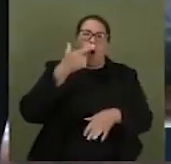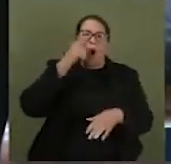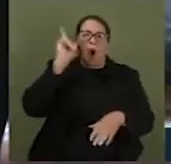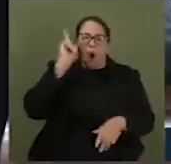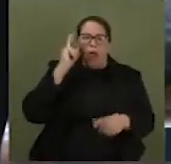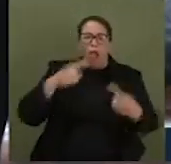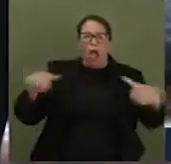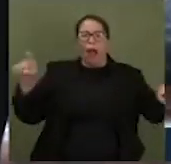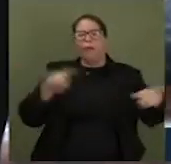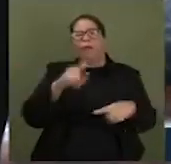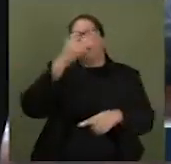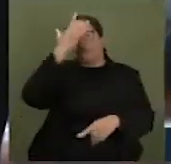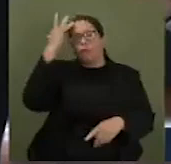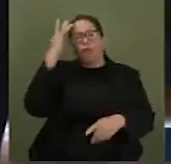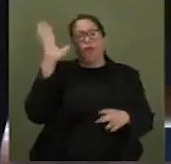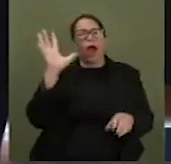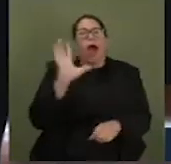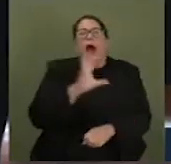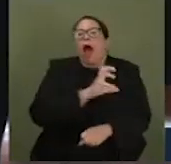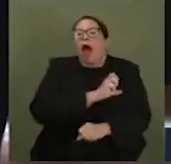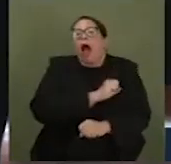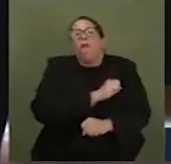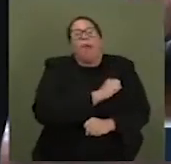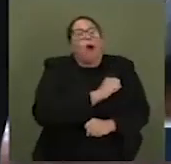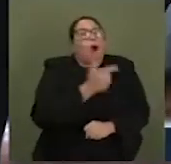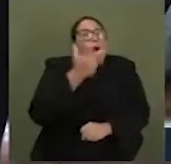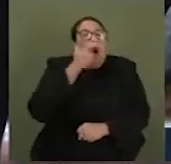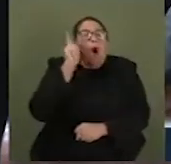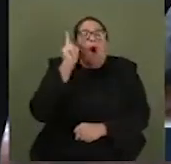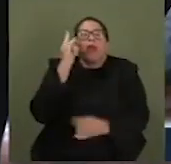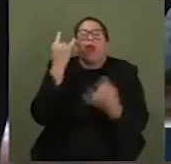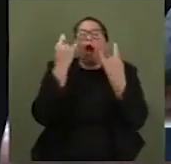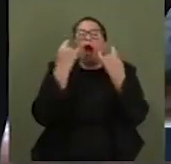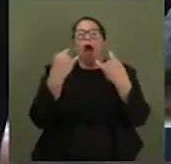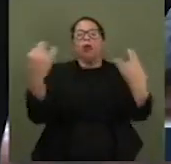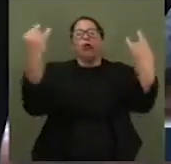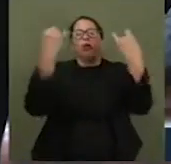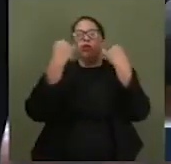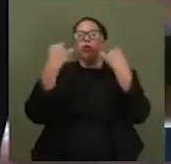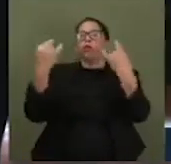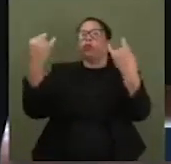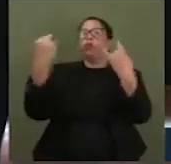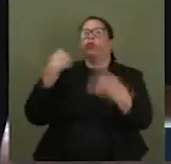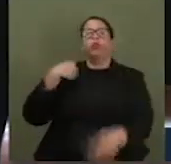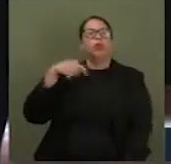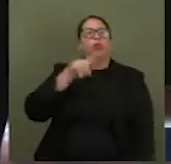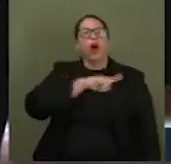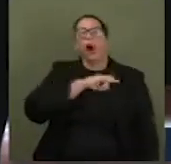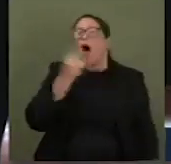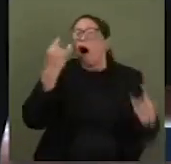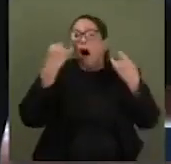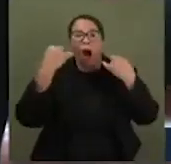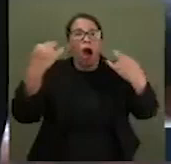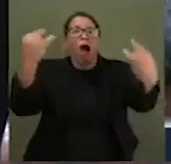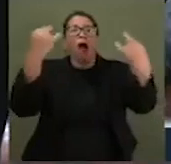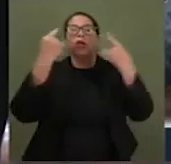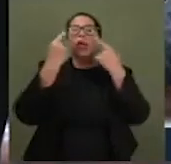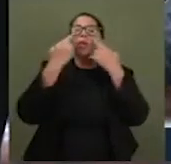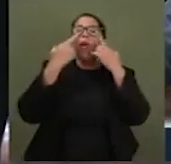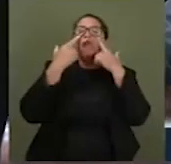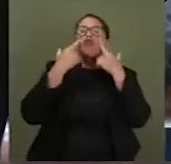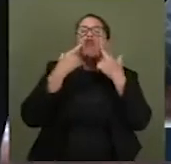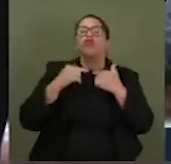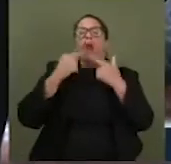encanta. Nós estávamos ali seduzidos por aquele momento e muitos de nós, lágrimas inclusive,